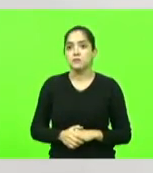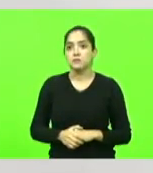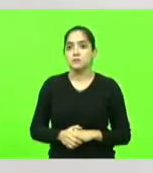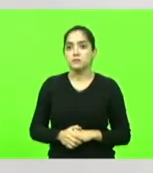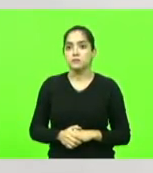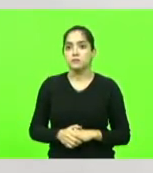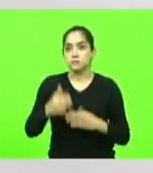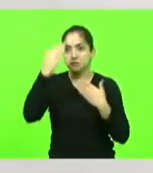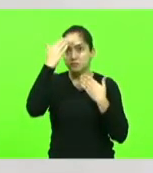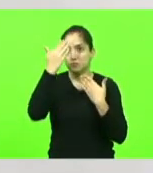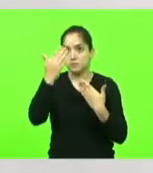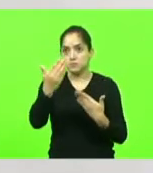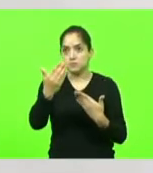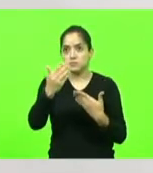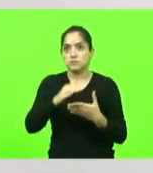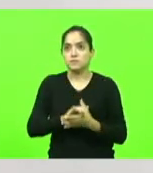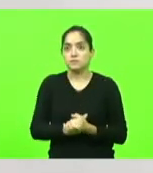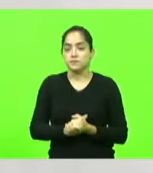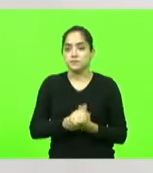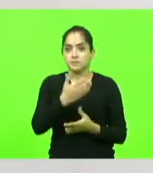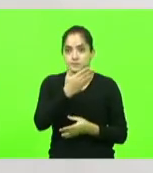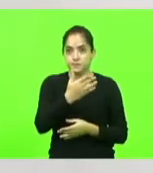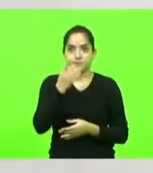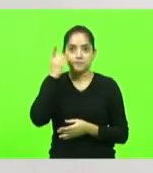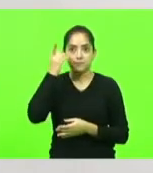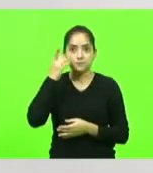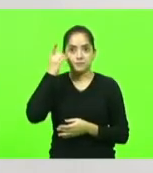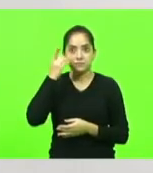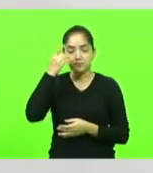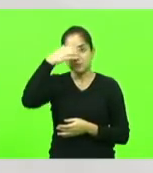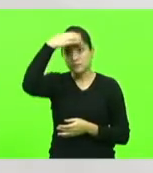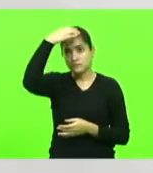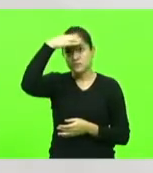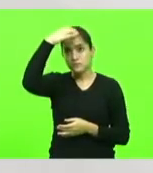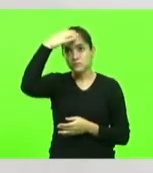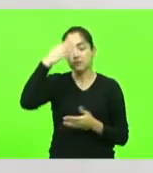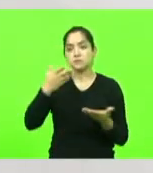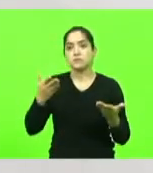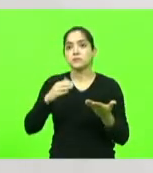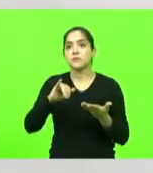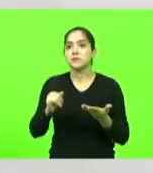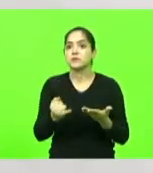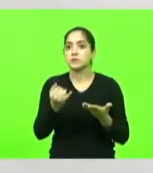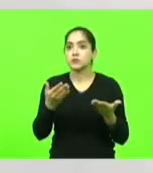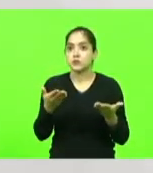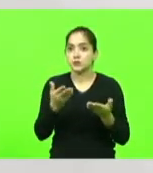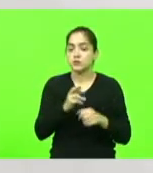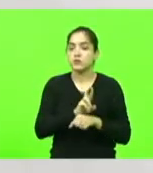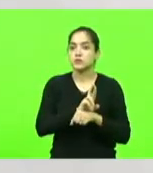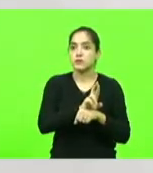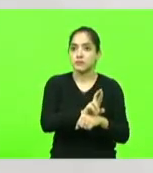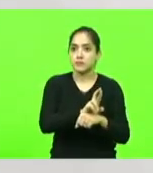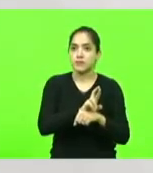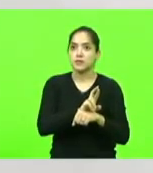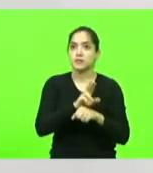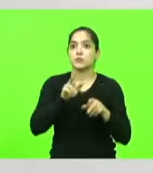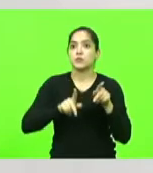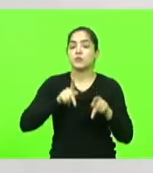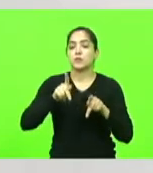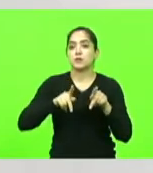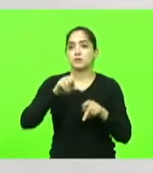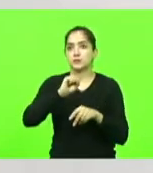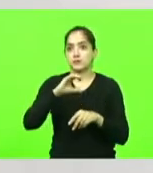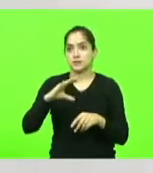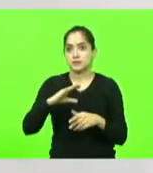Agradeço ainda ao deputado Coronel Mocelin, que me oportunizou essa chance de representar os catarinenses nessa